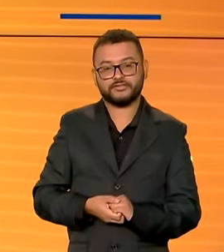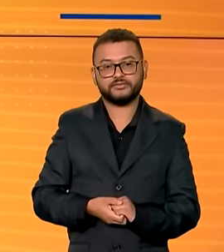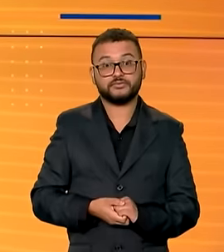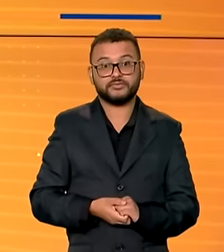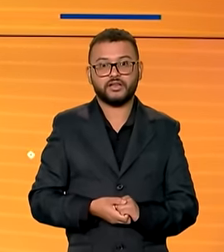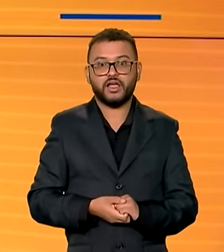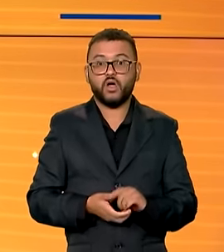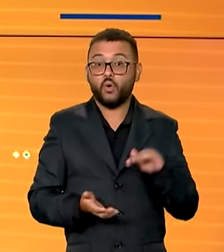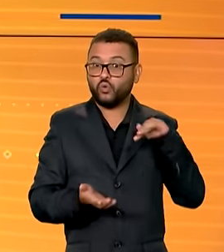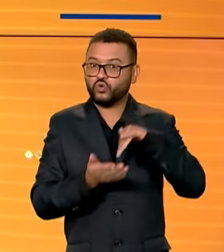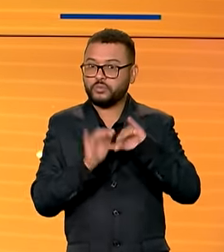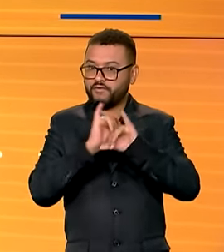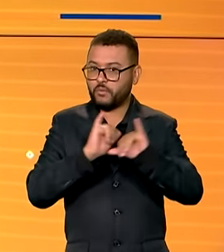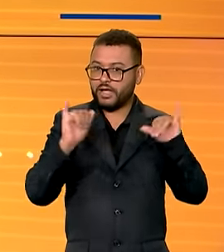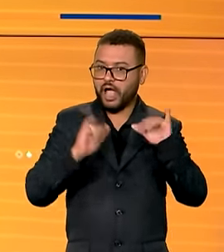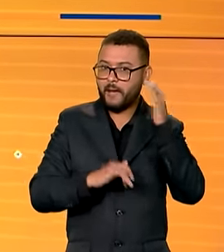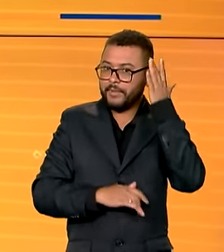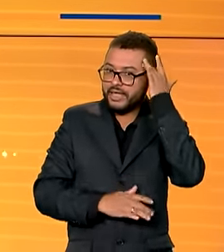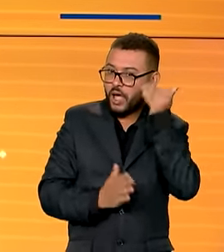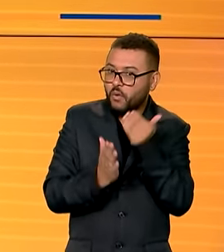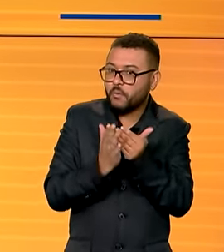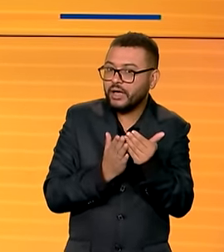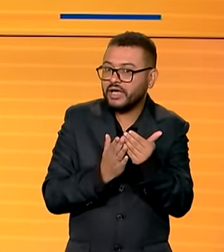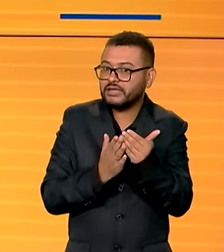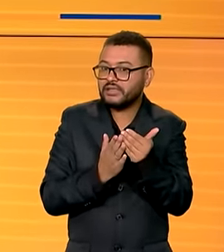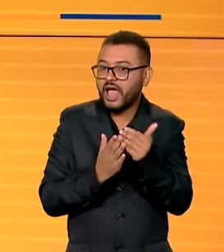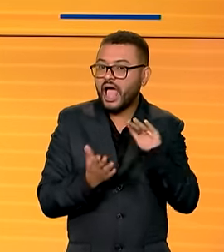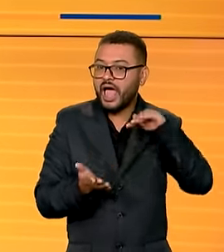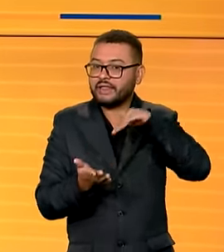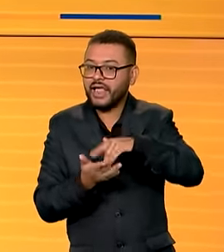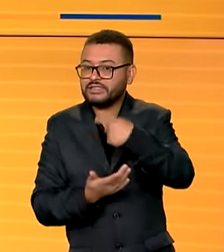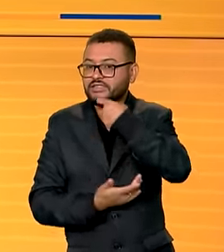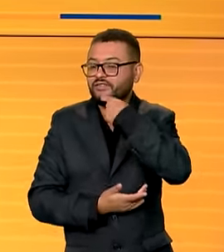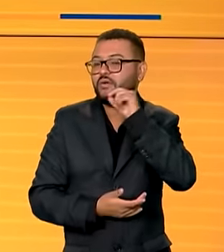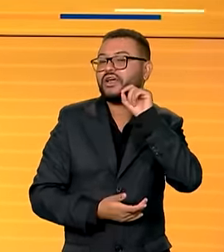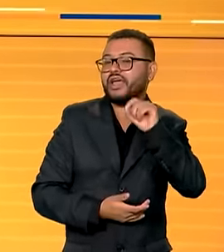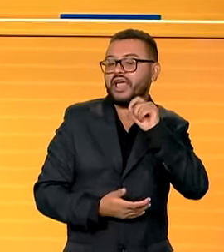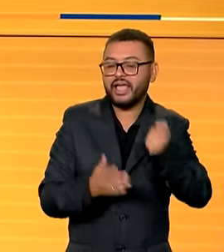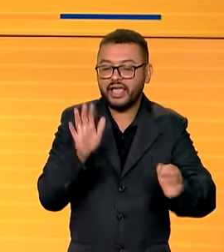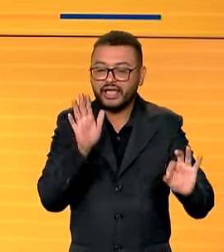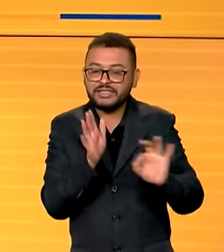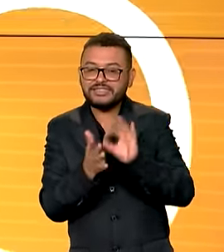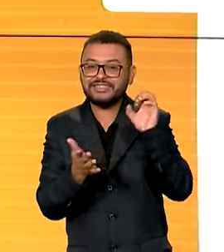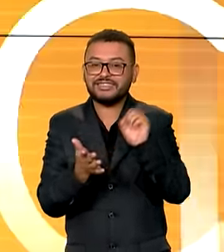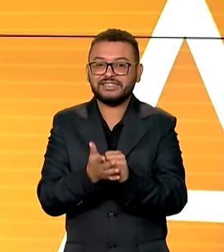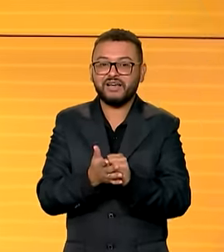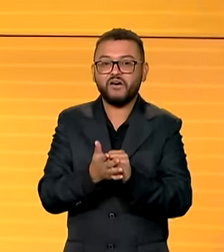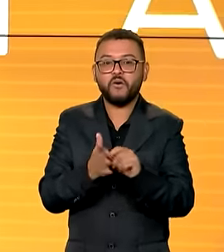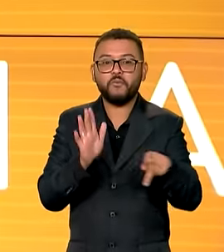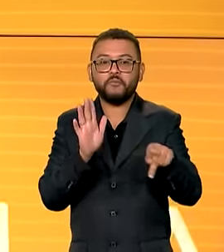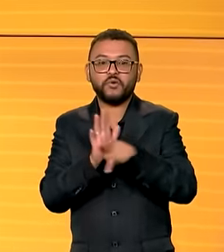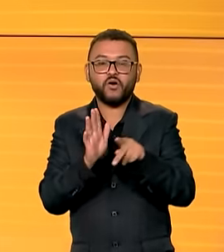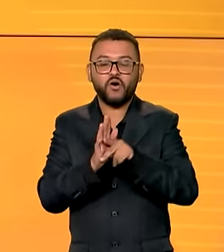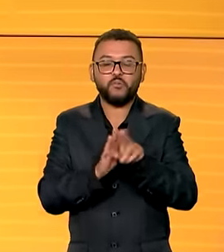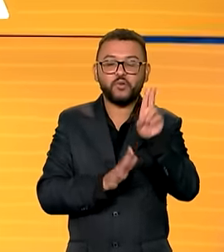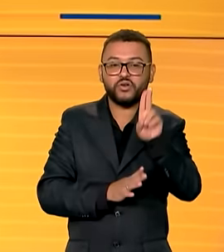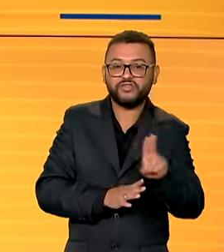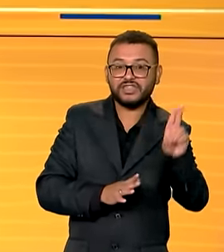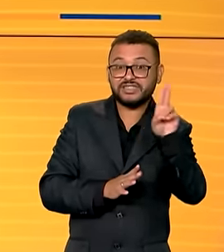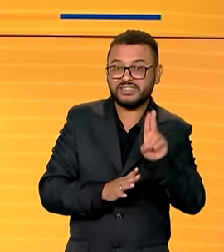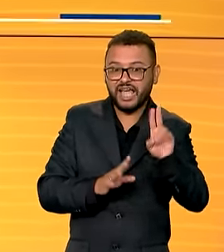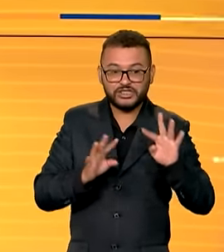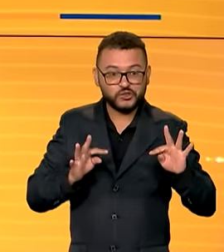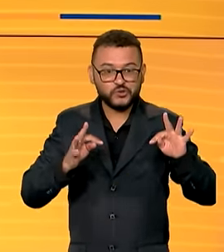E olha, uma última informação, começam amanhã e vão até sexta-feira as inscrições para o processo seletivo do programa